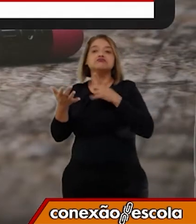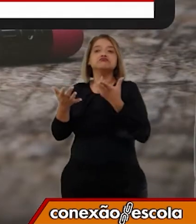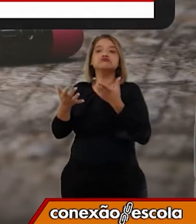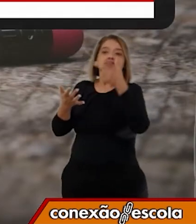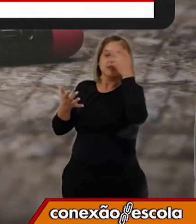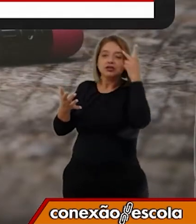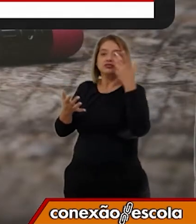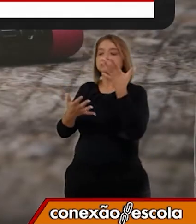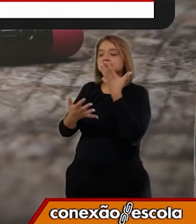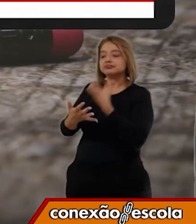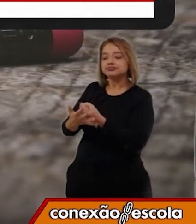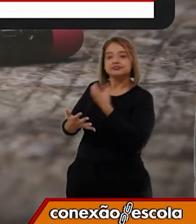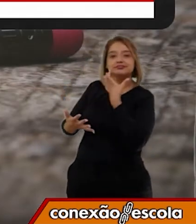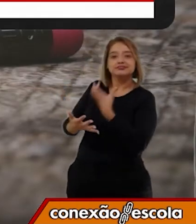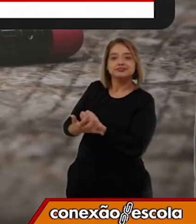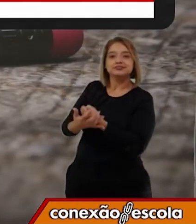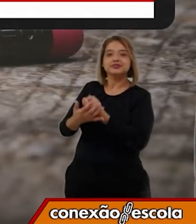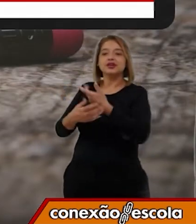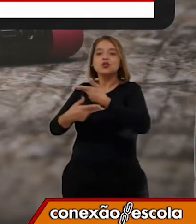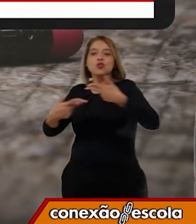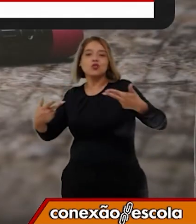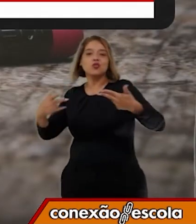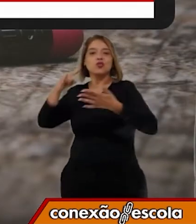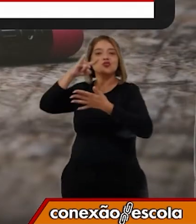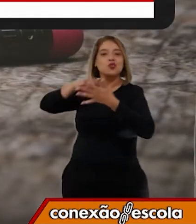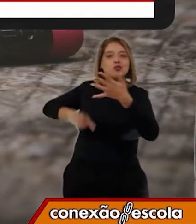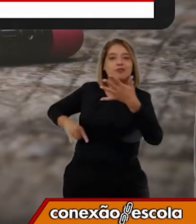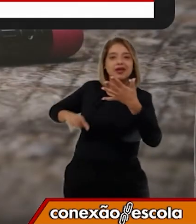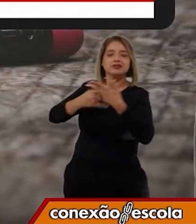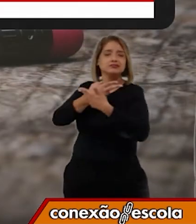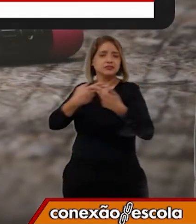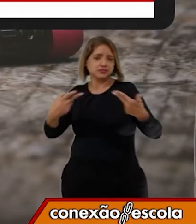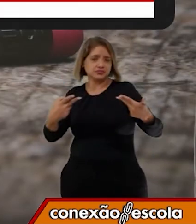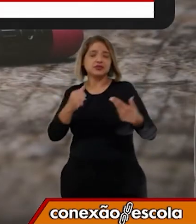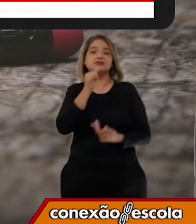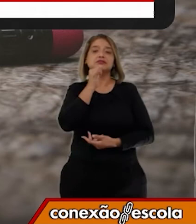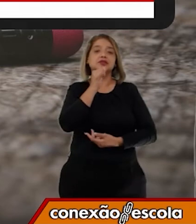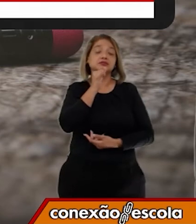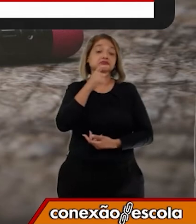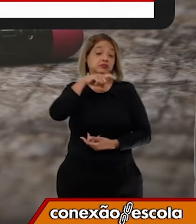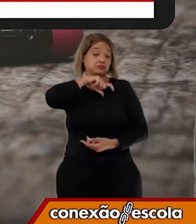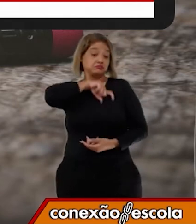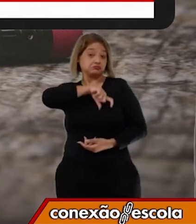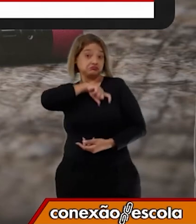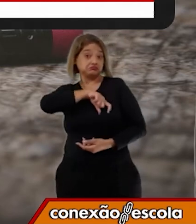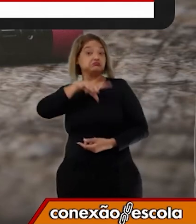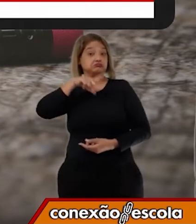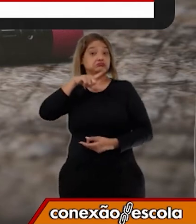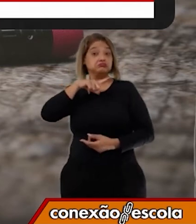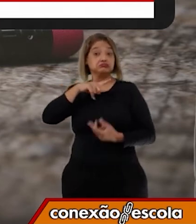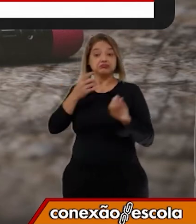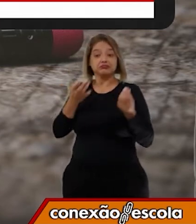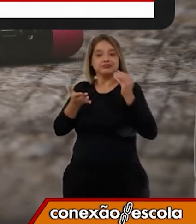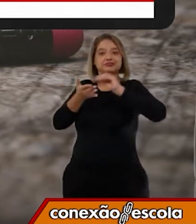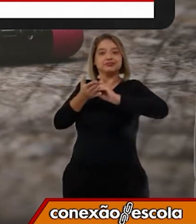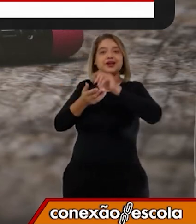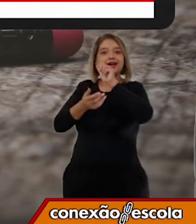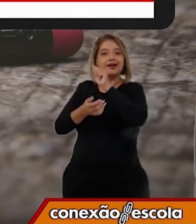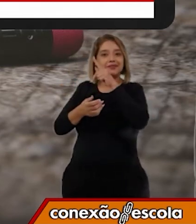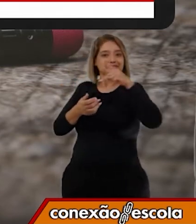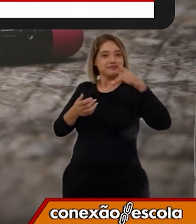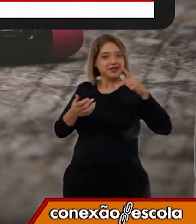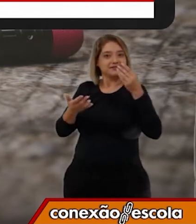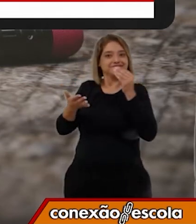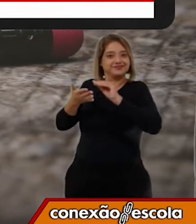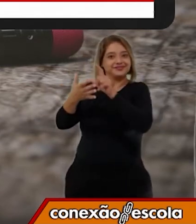pelo celular também, é o chamado registro digital. Por exemplo, carteira de habilitação, que é a carteira de motorista,